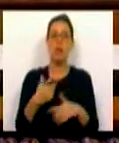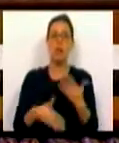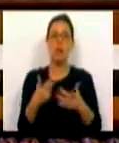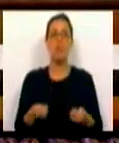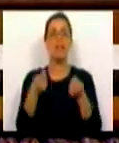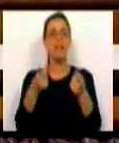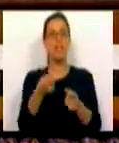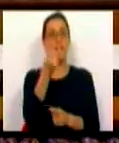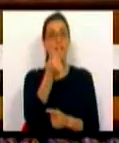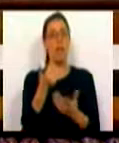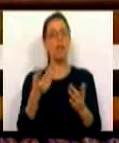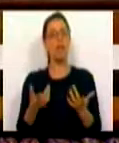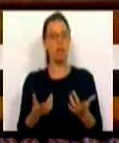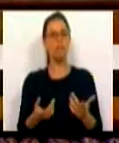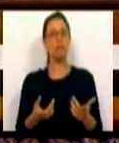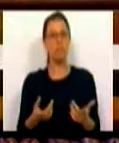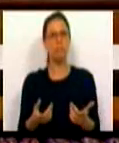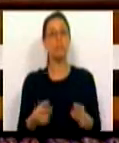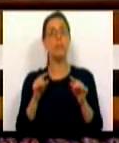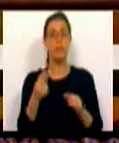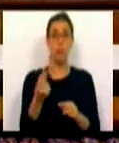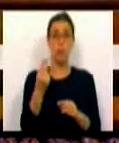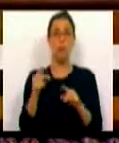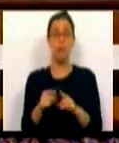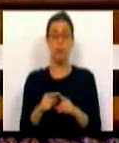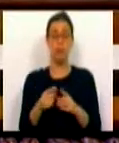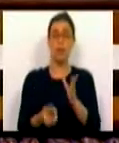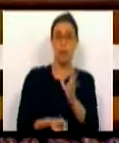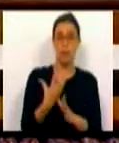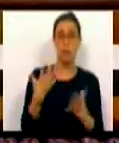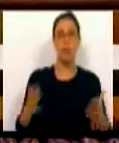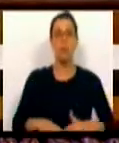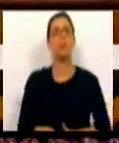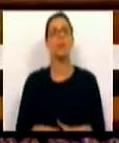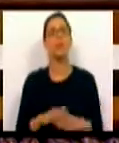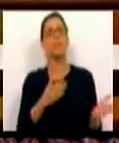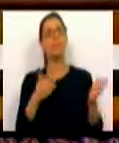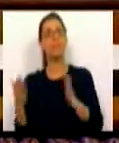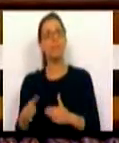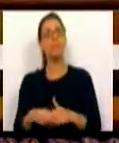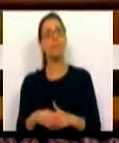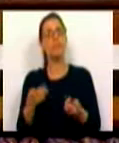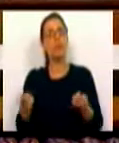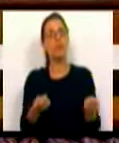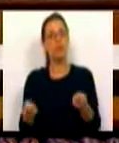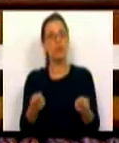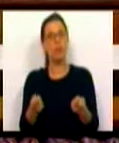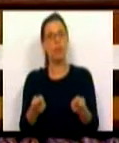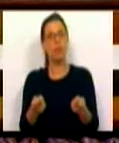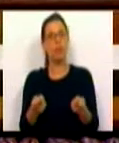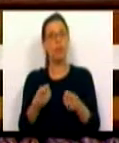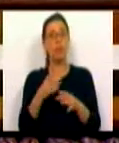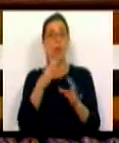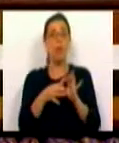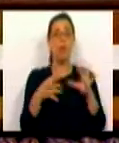e de incentivos financeiros para que estas unidades se constituam. Por outro lado, gestão é